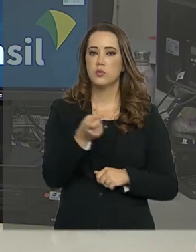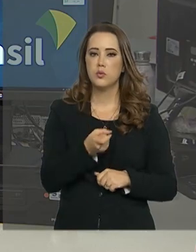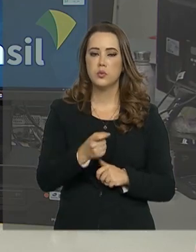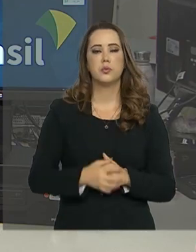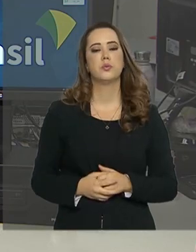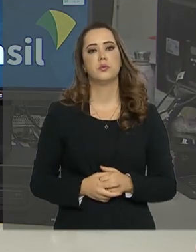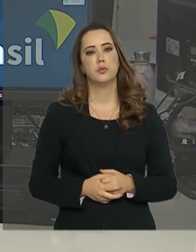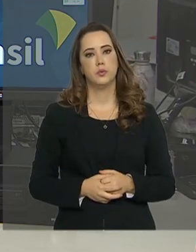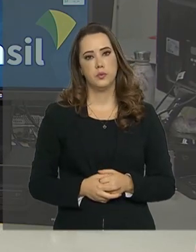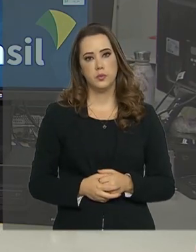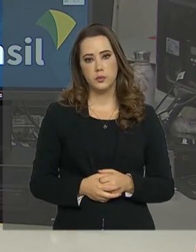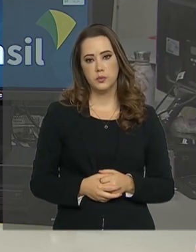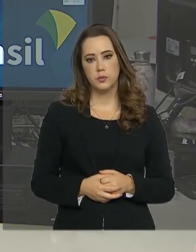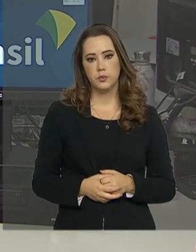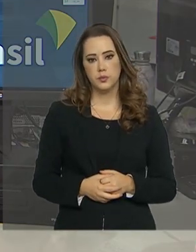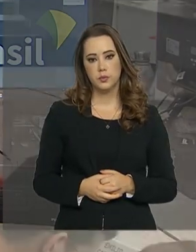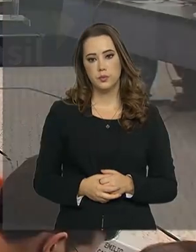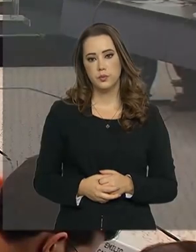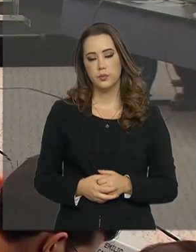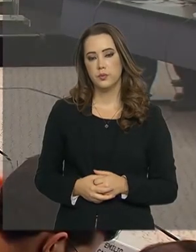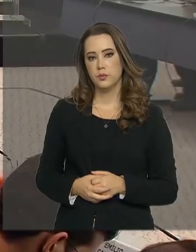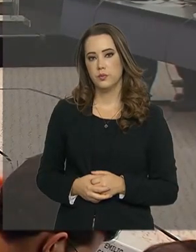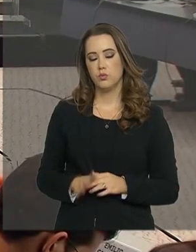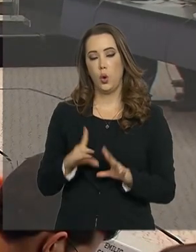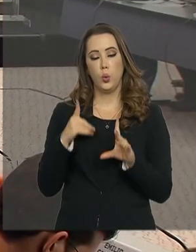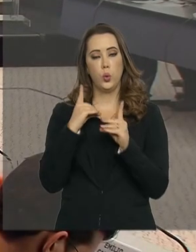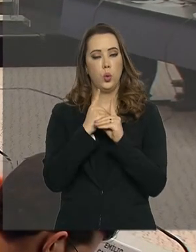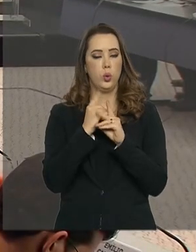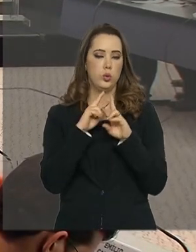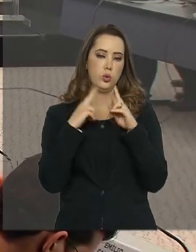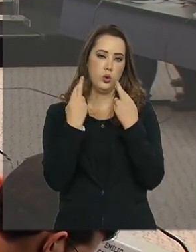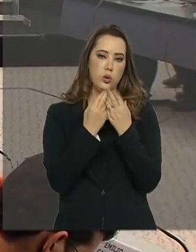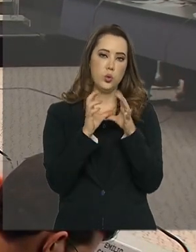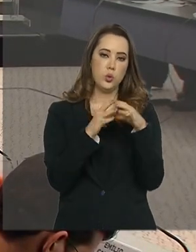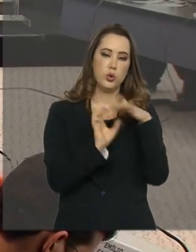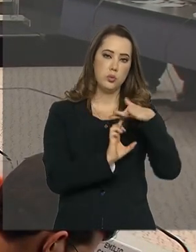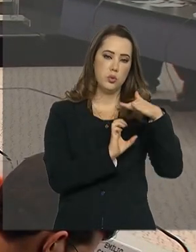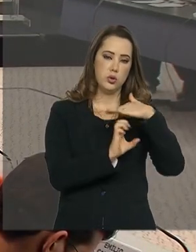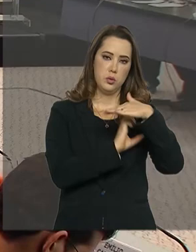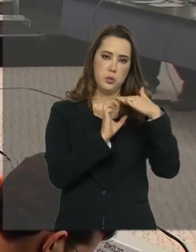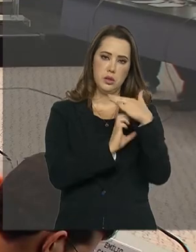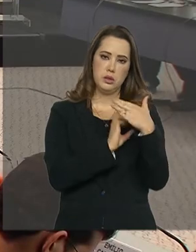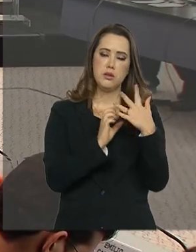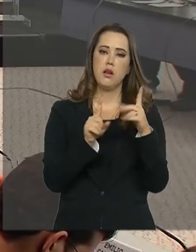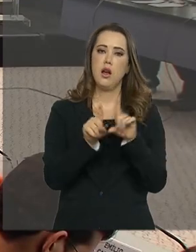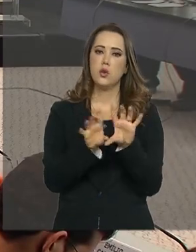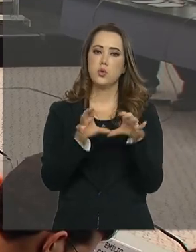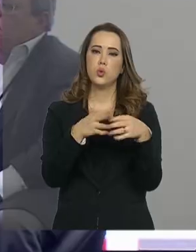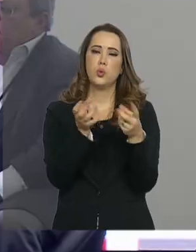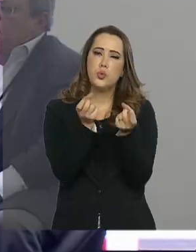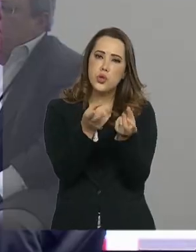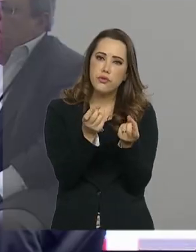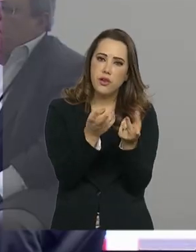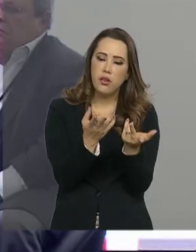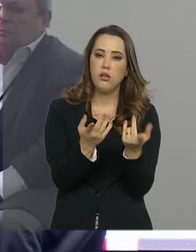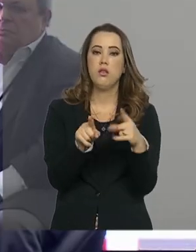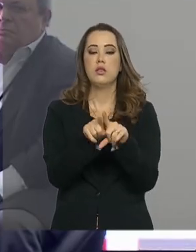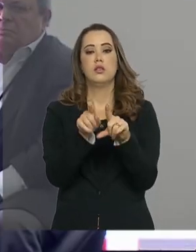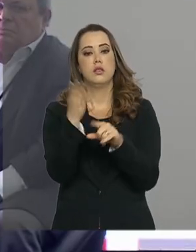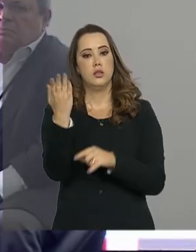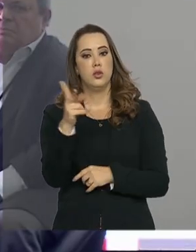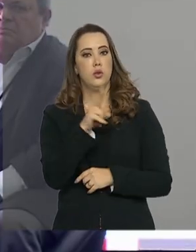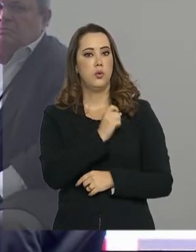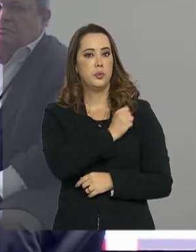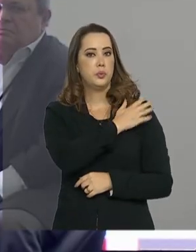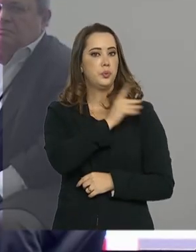reforma tributária. O encontro reuniu empresários e executivos do setor do varejo. O vice-presidente